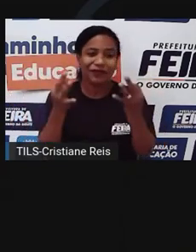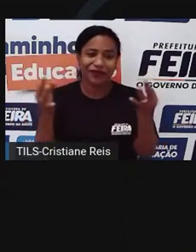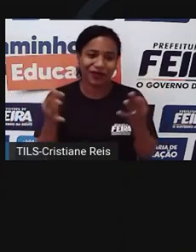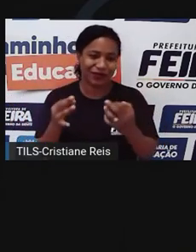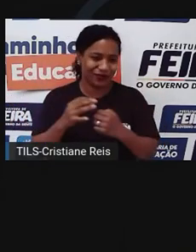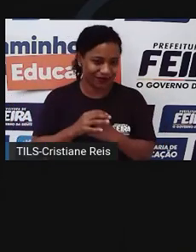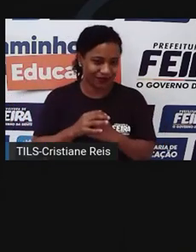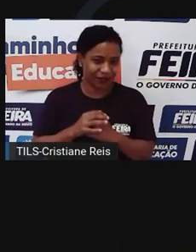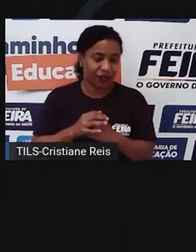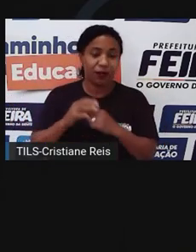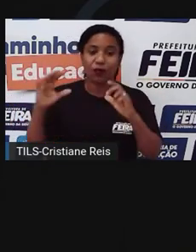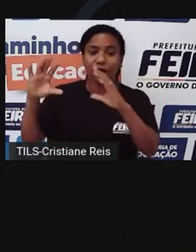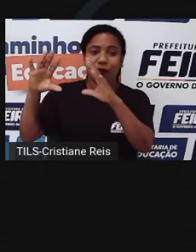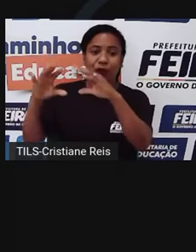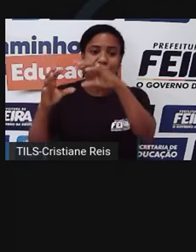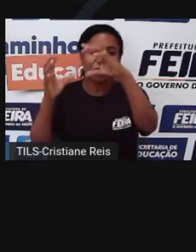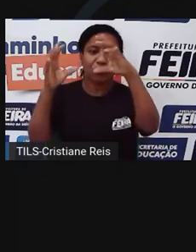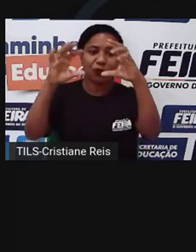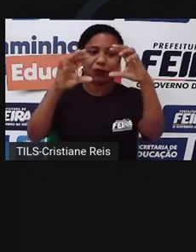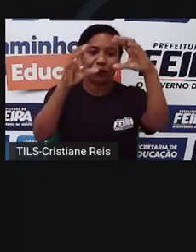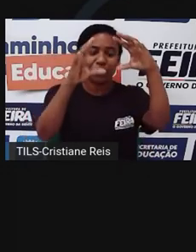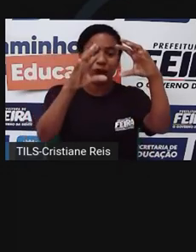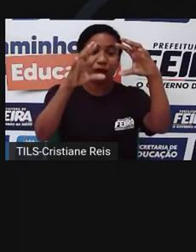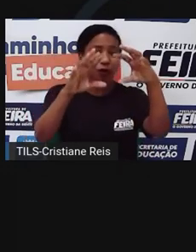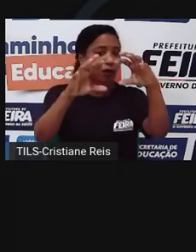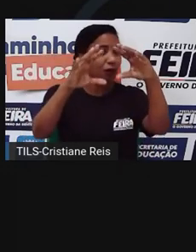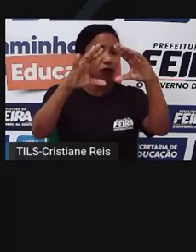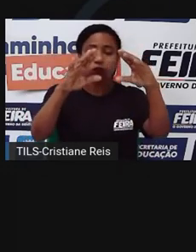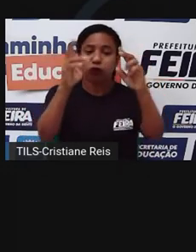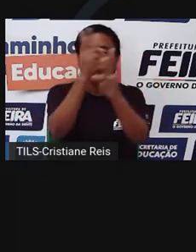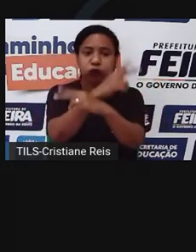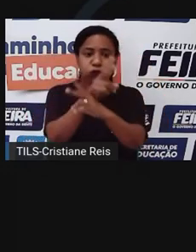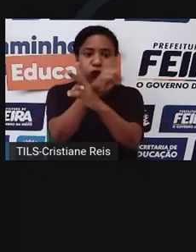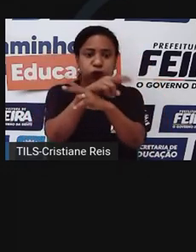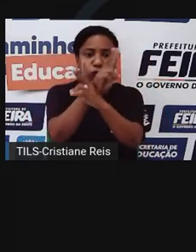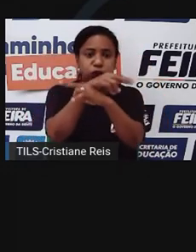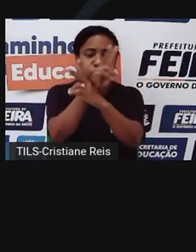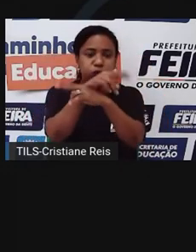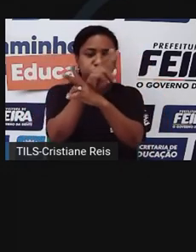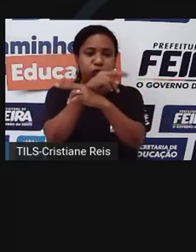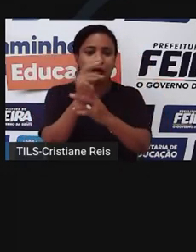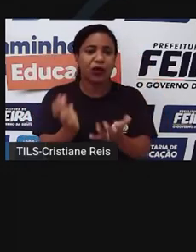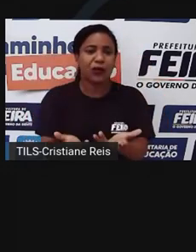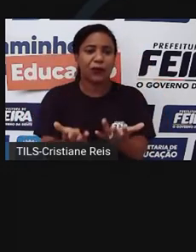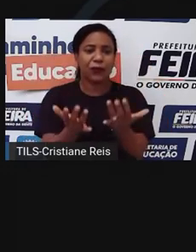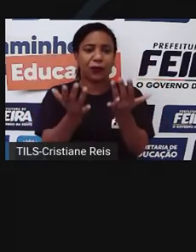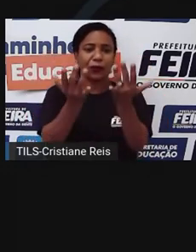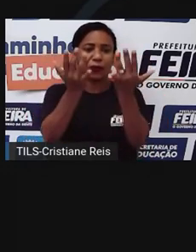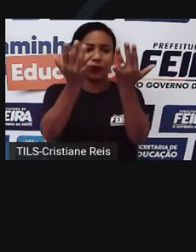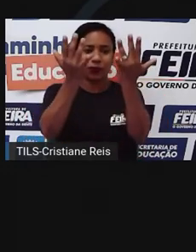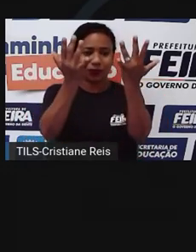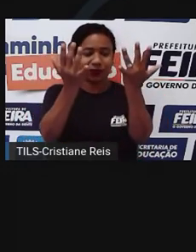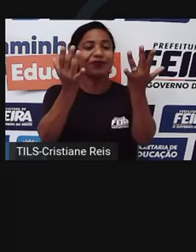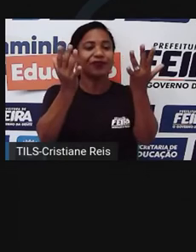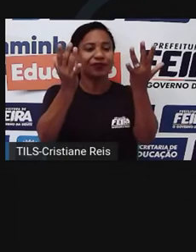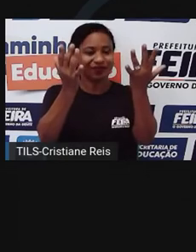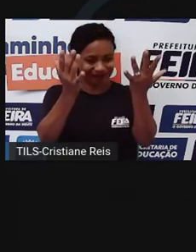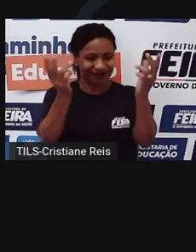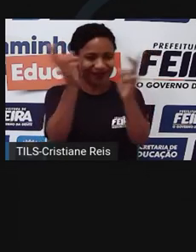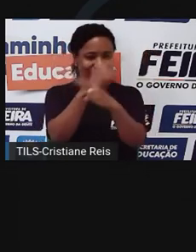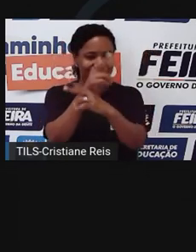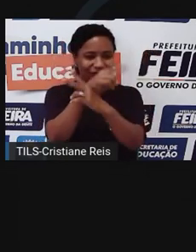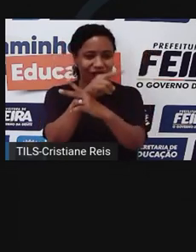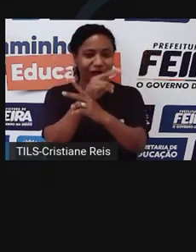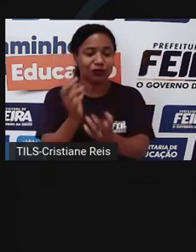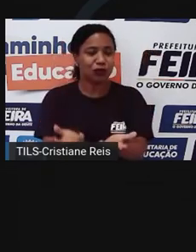perdem a umidade. Por isso que tem as florestas todas lá. Esse vento que subiu progride para a latitude média. E aí onde ele desce é um vento seco e ele rouba a umidade da